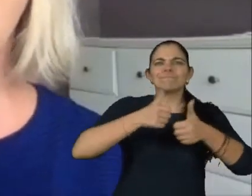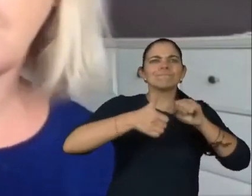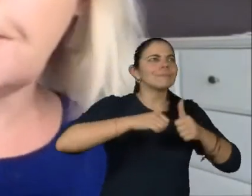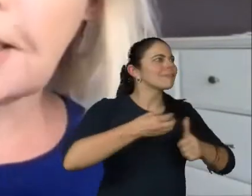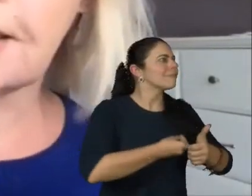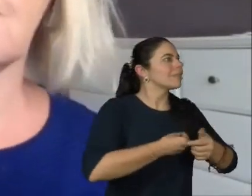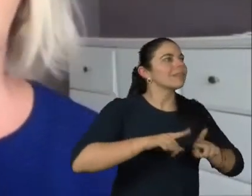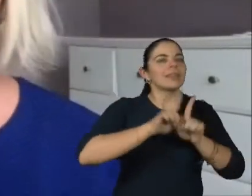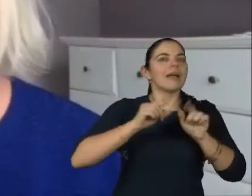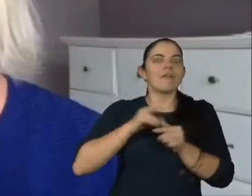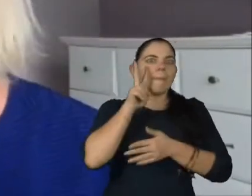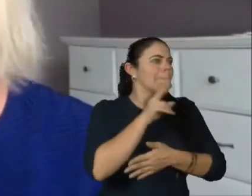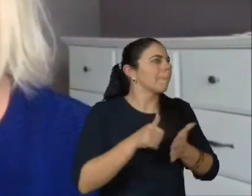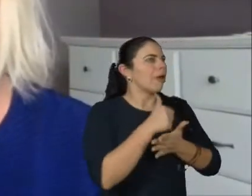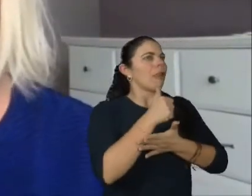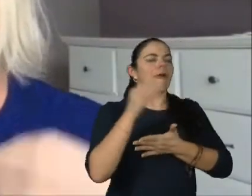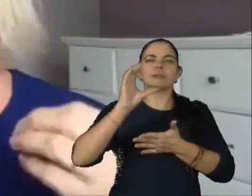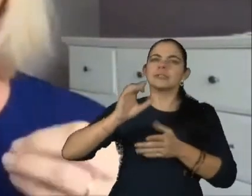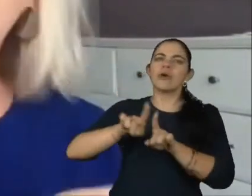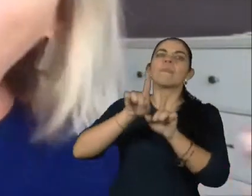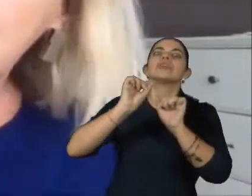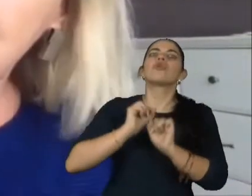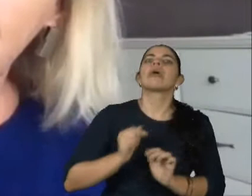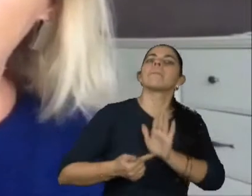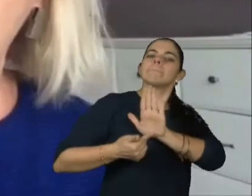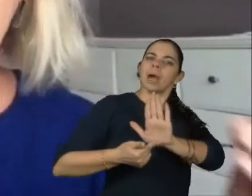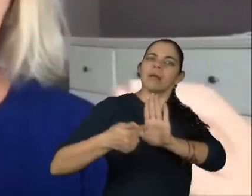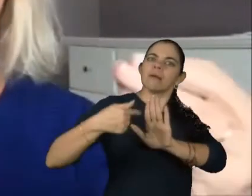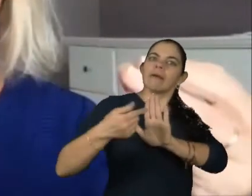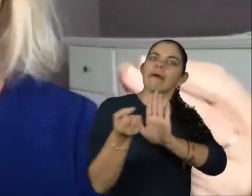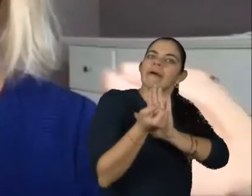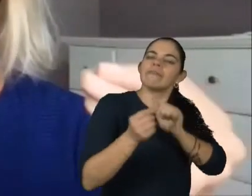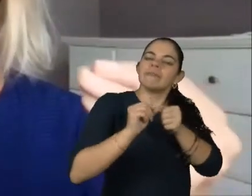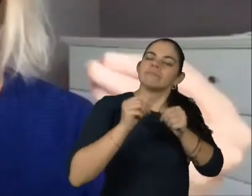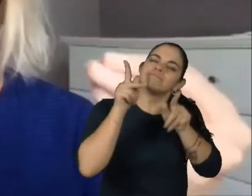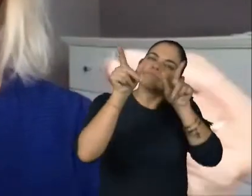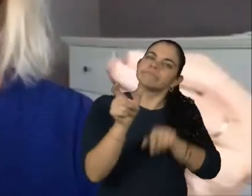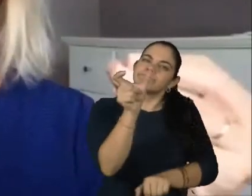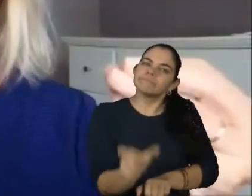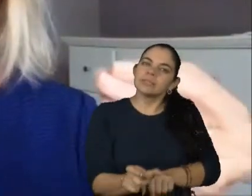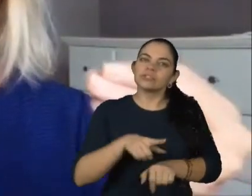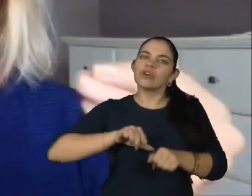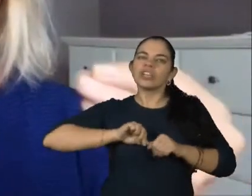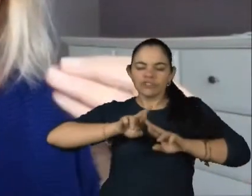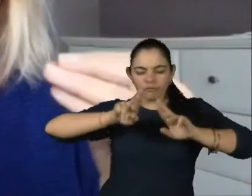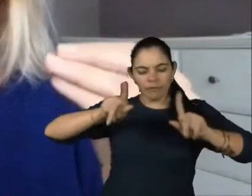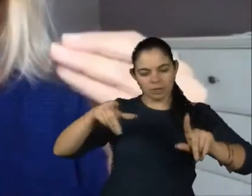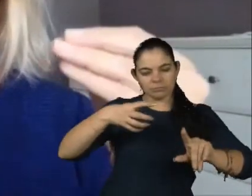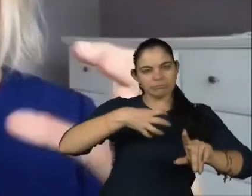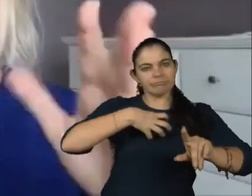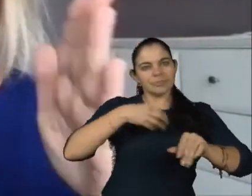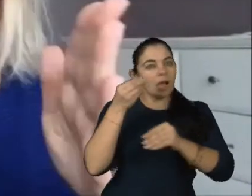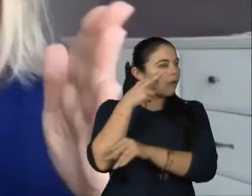melhorado pela questão da ciência, sem dúvida, mas o que trouxe essas pessoas dentro dessa diferença fundamental